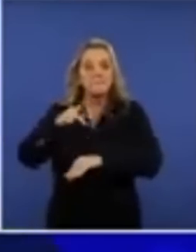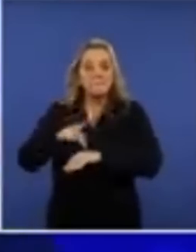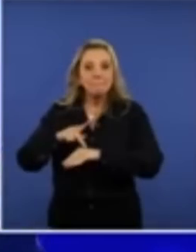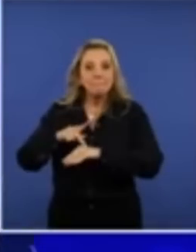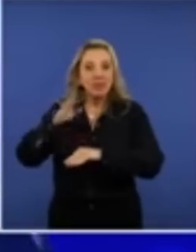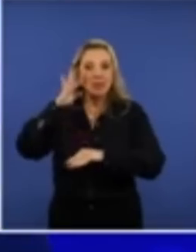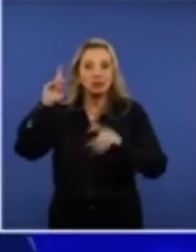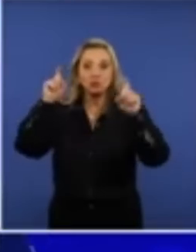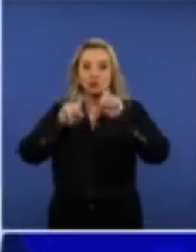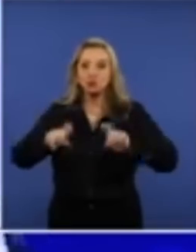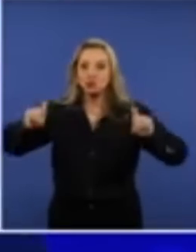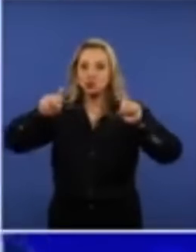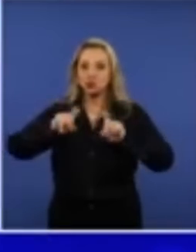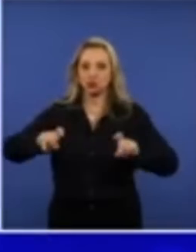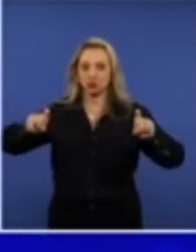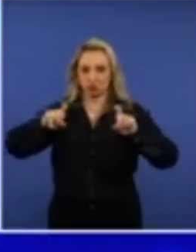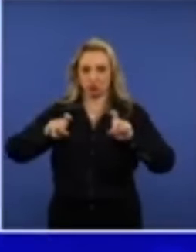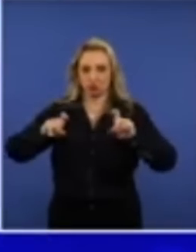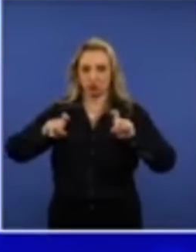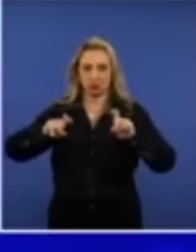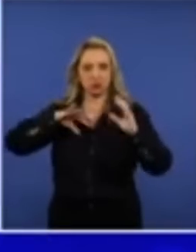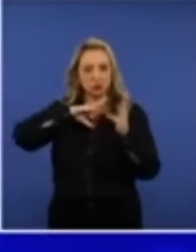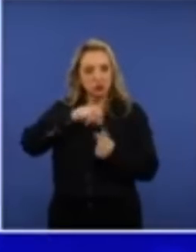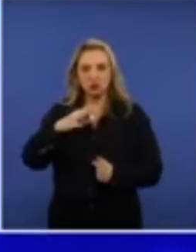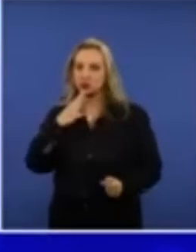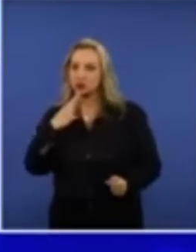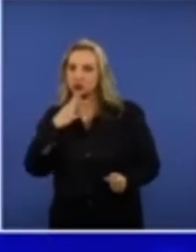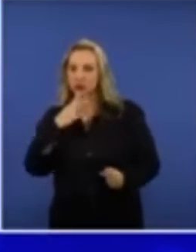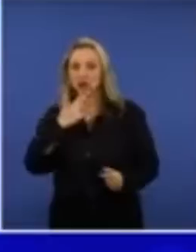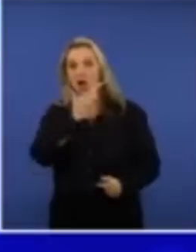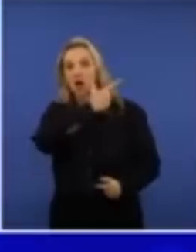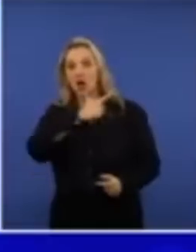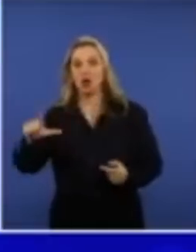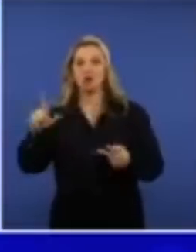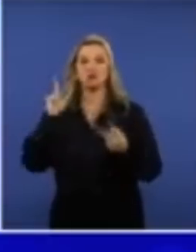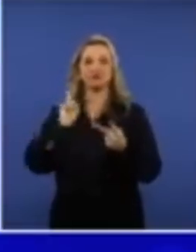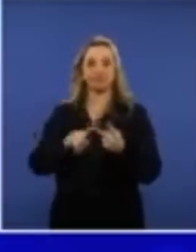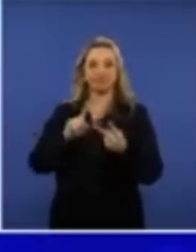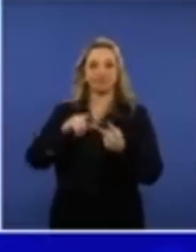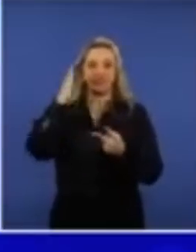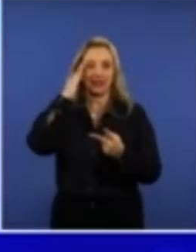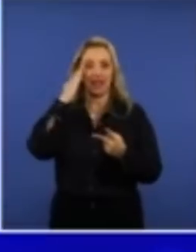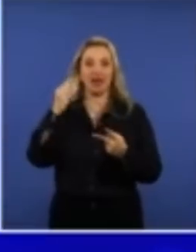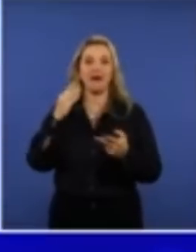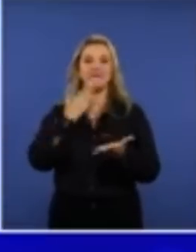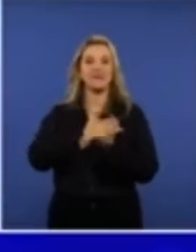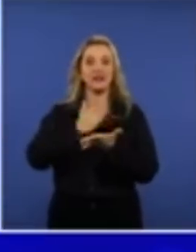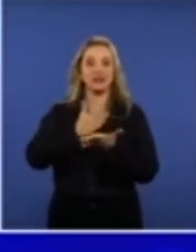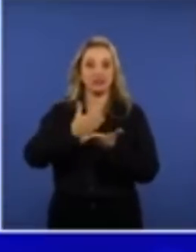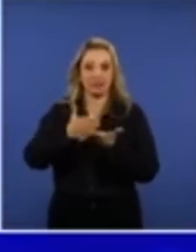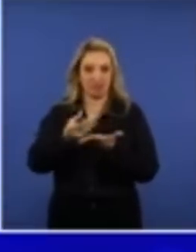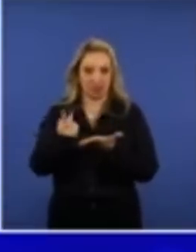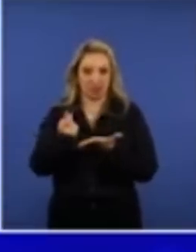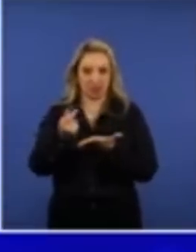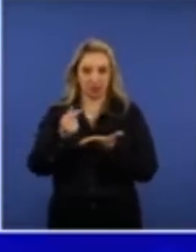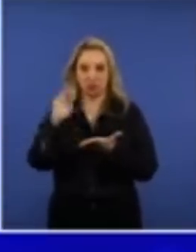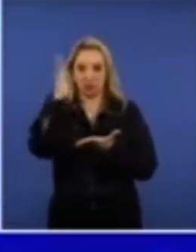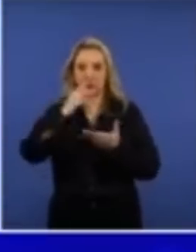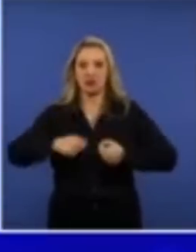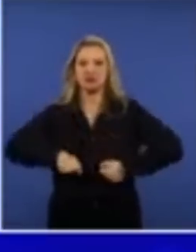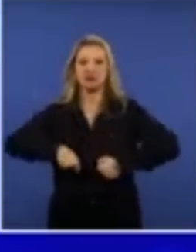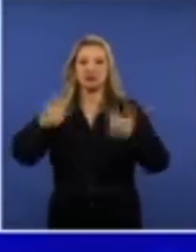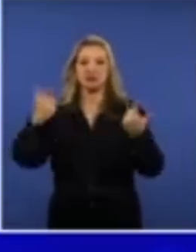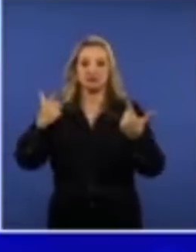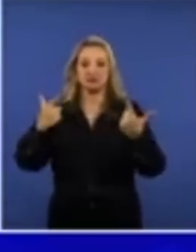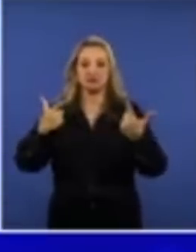teoria digital, do mundo digital, do mundo do conhecimento. A outra, Felipe, entenda, é financiamento. O Brasil gasta per